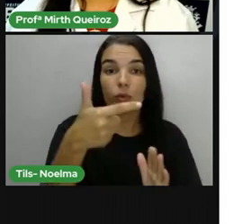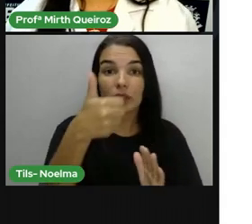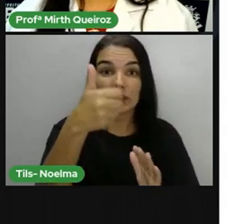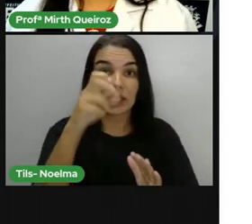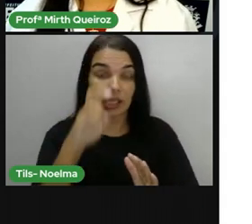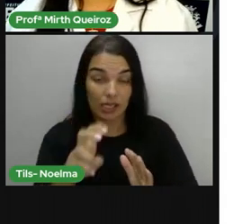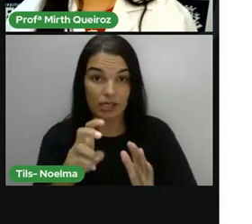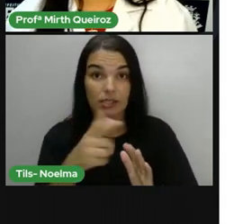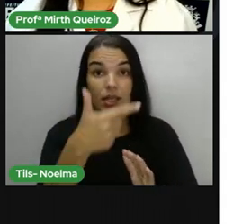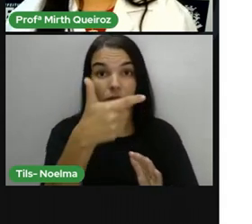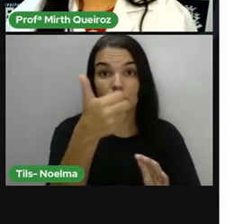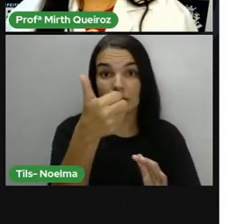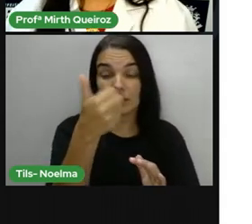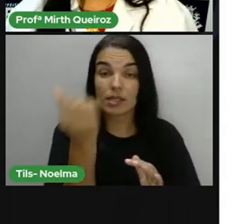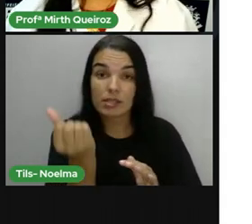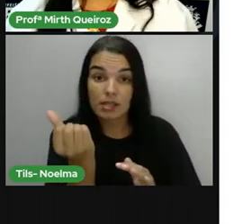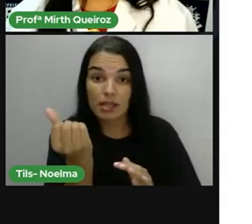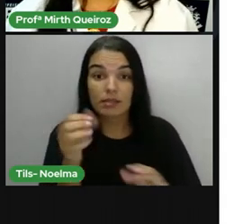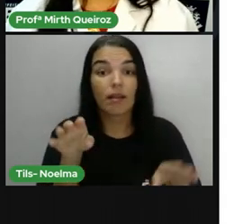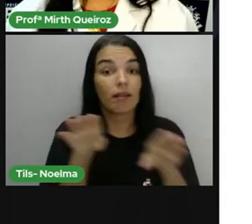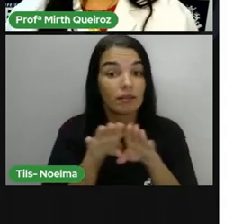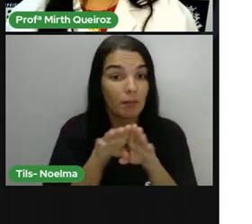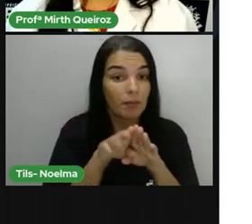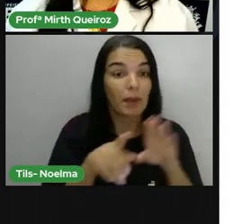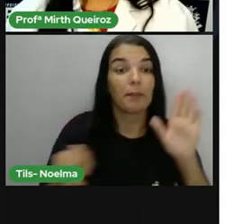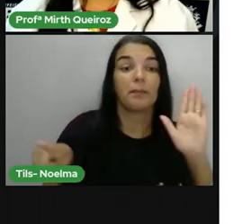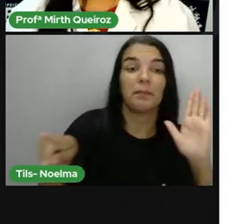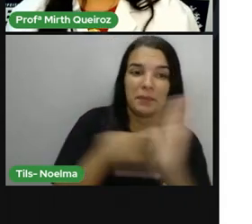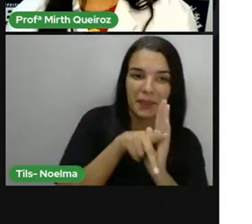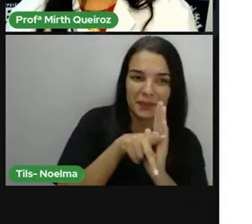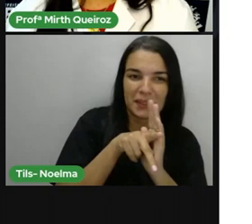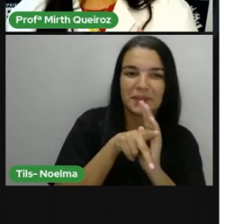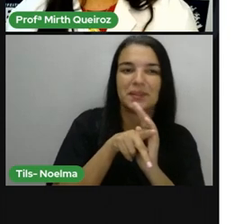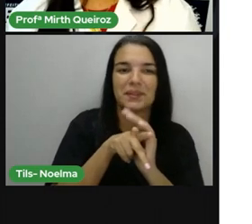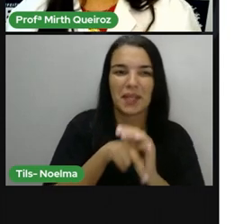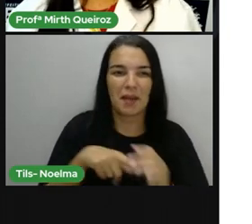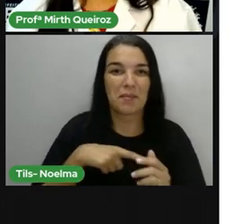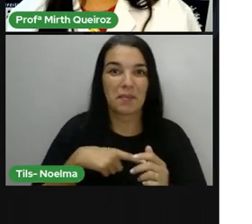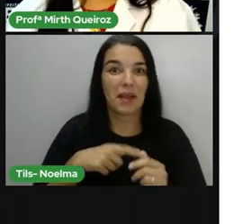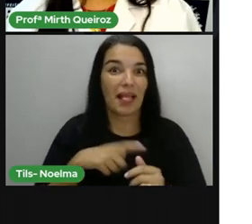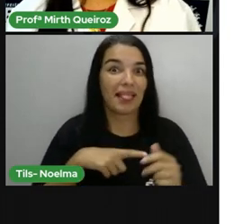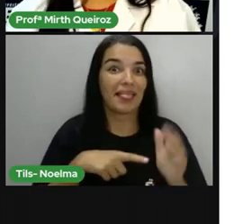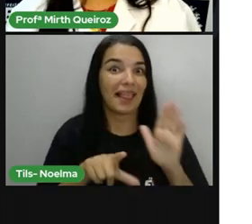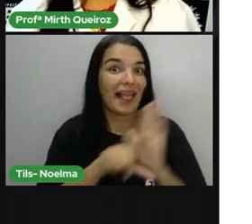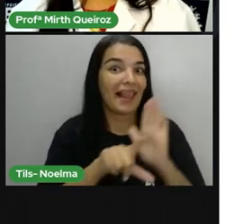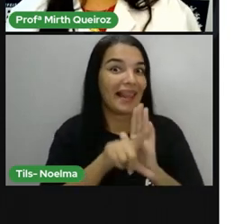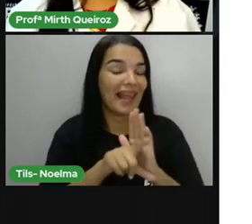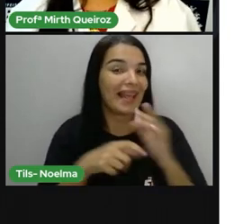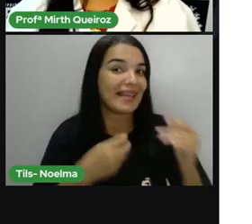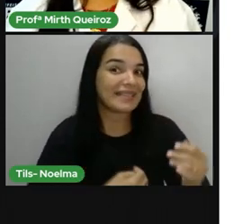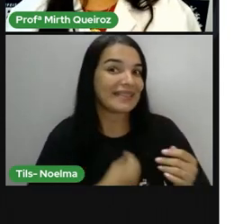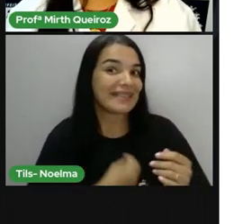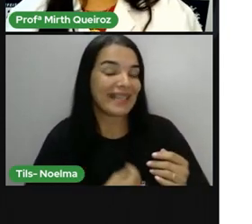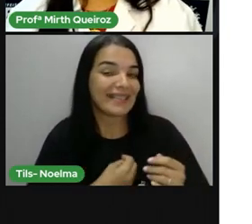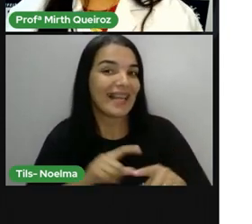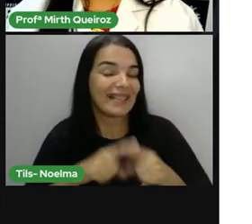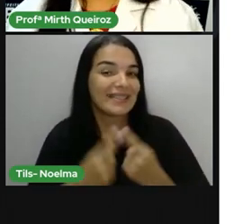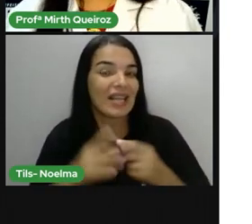e 216. E é um patrimônio material, porque a gente tem a lei ali escrita, né?